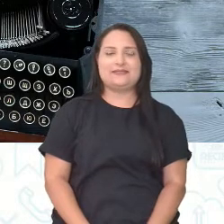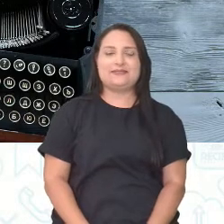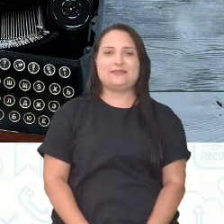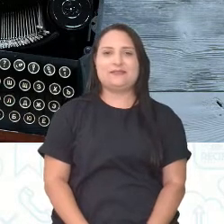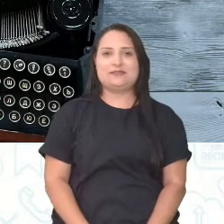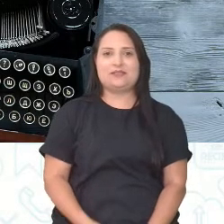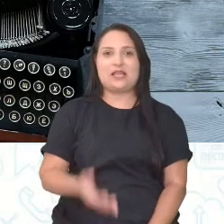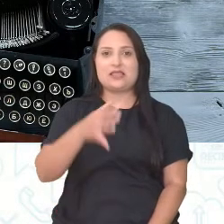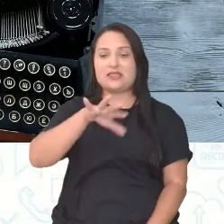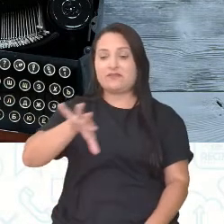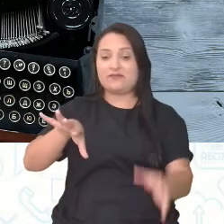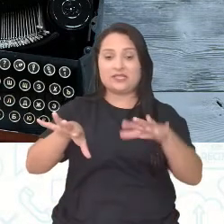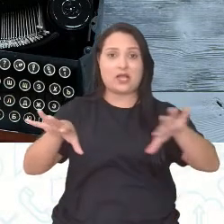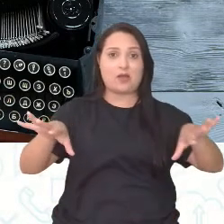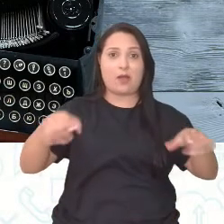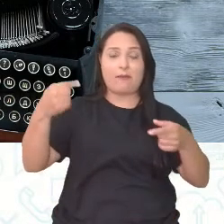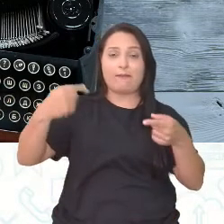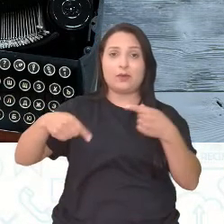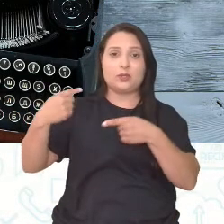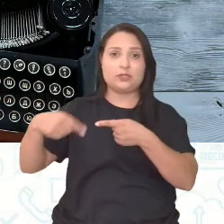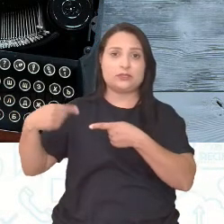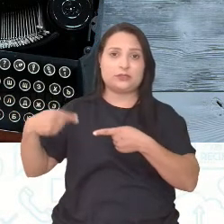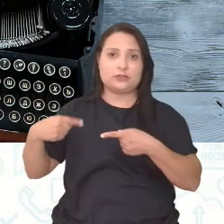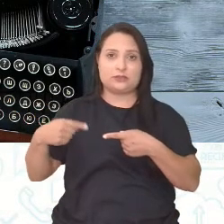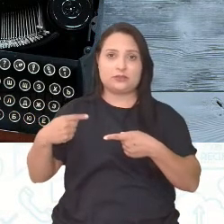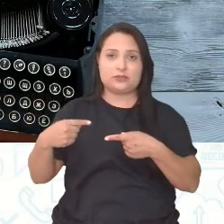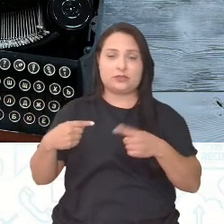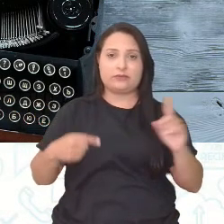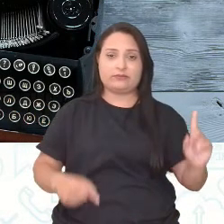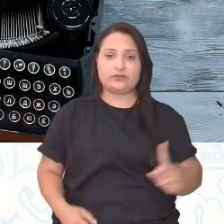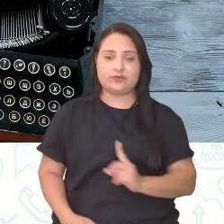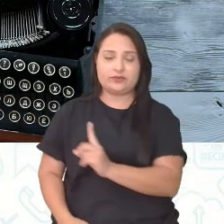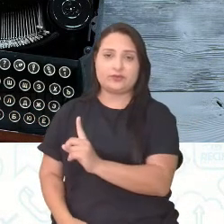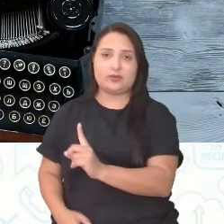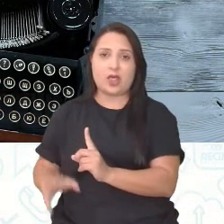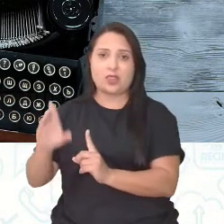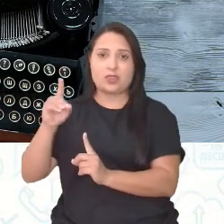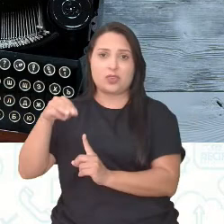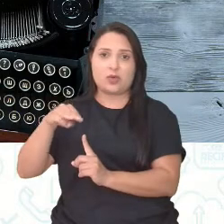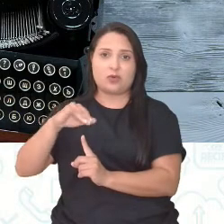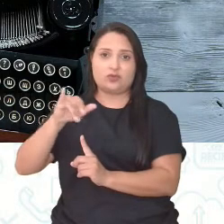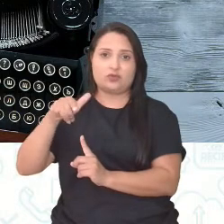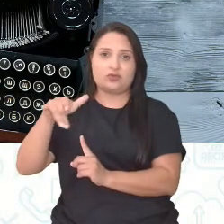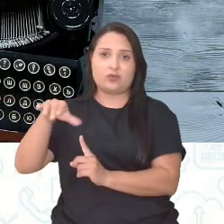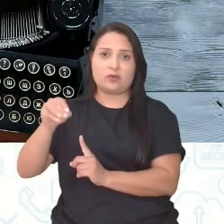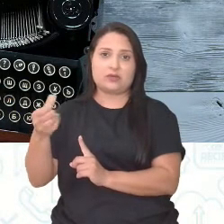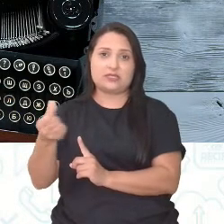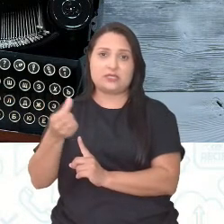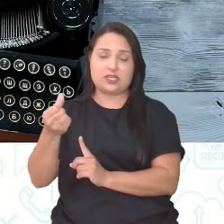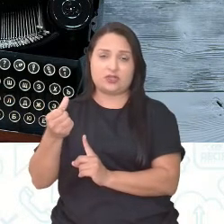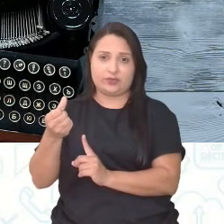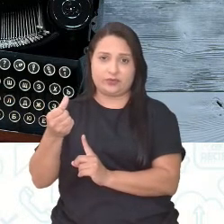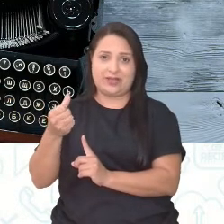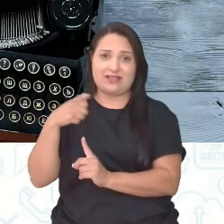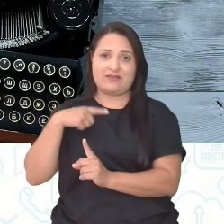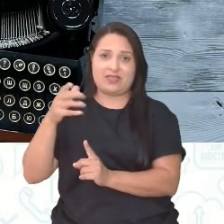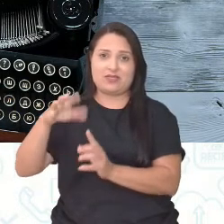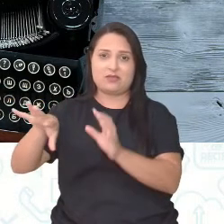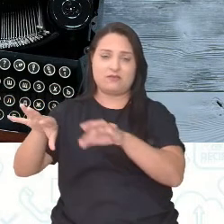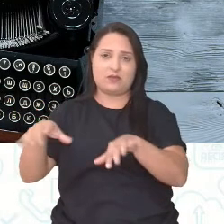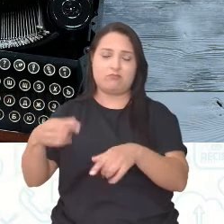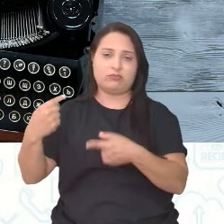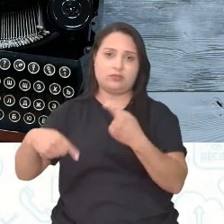Divisão política após o retorno de Dom João VI para Portugal. Veja,